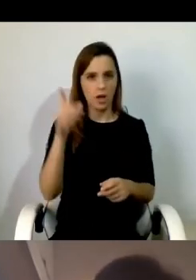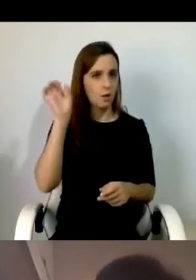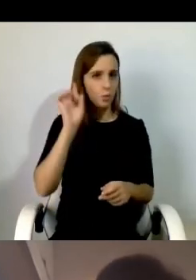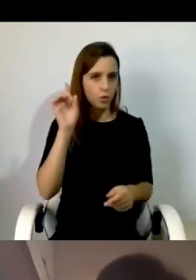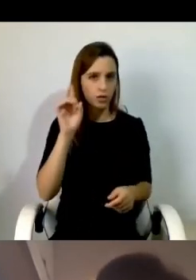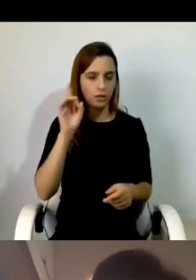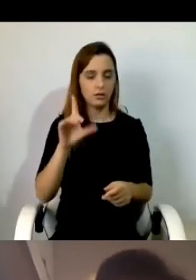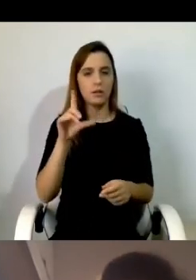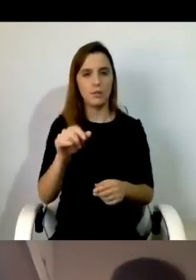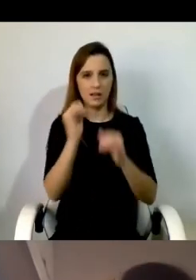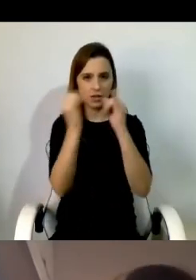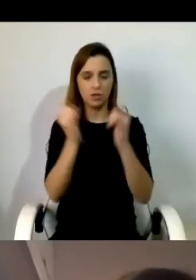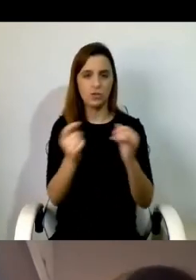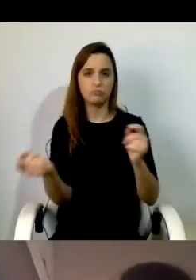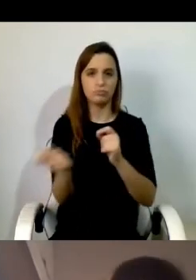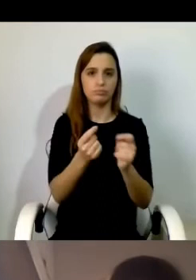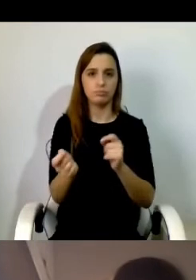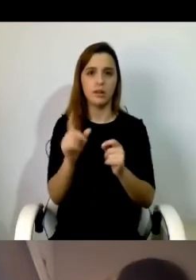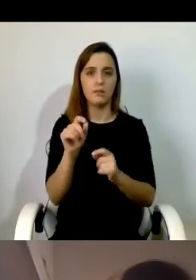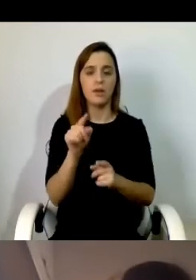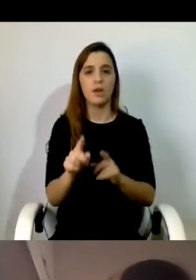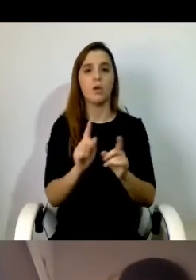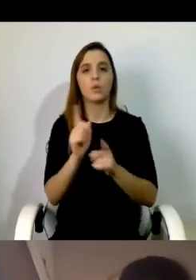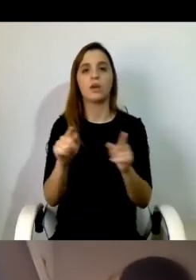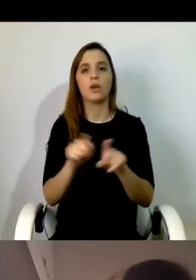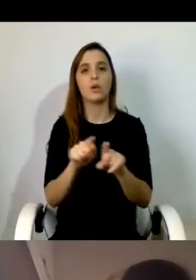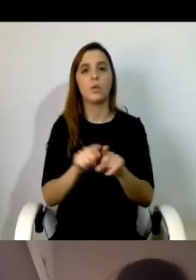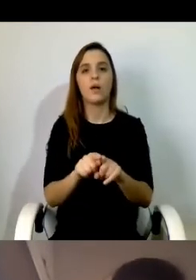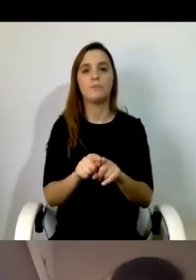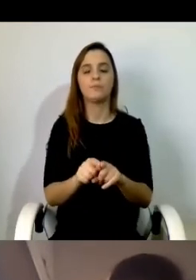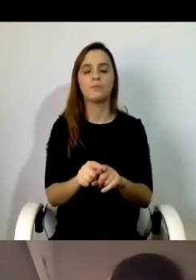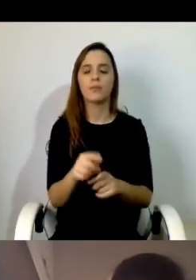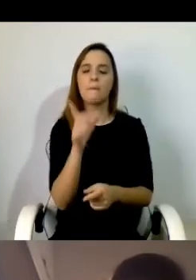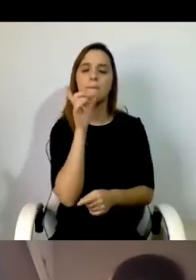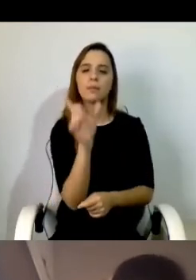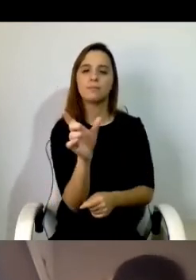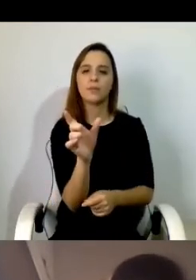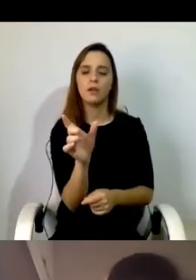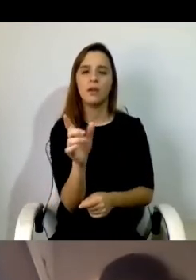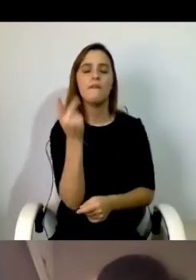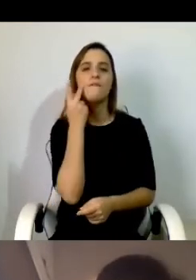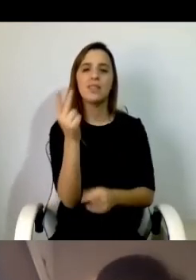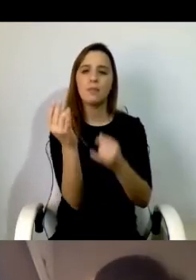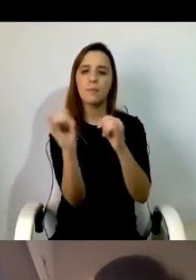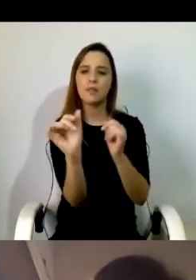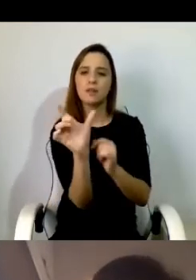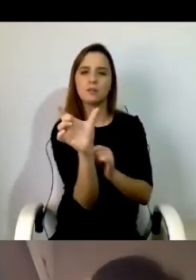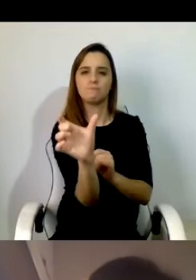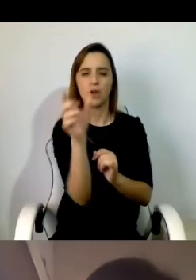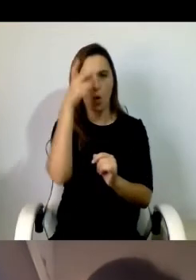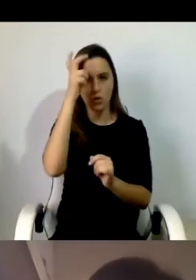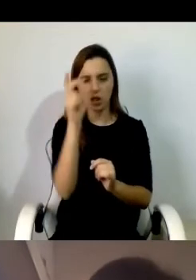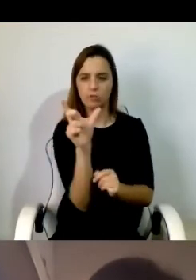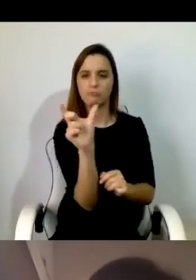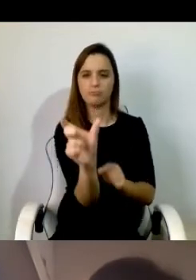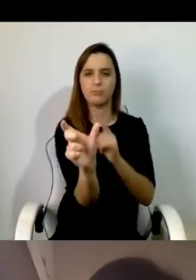internacional que é o perigo da apropriação do termo de vida em pendente. A vida em pendente o conceito de vida em pendente está bem